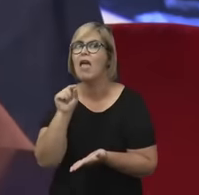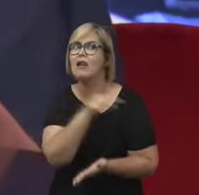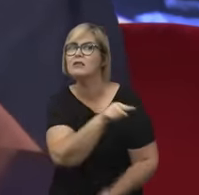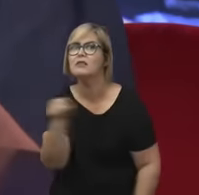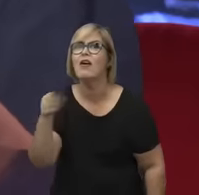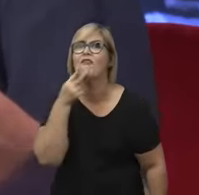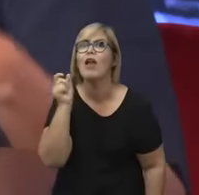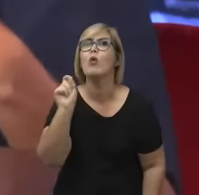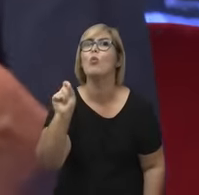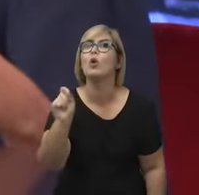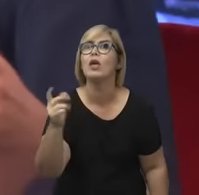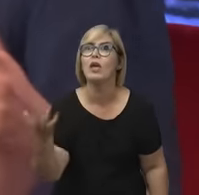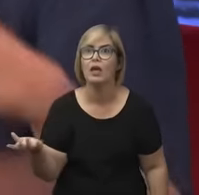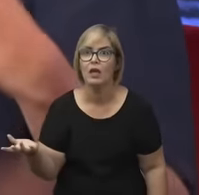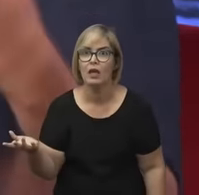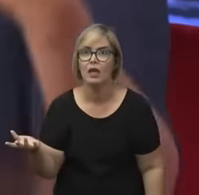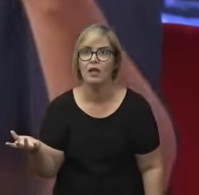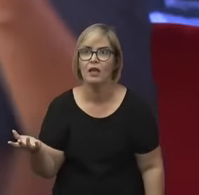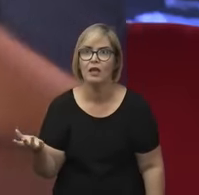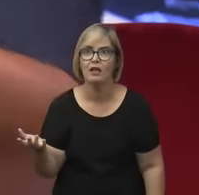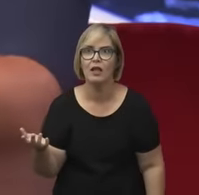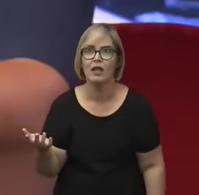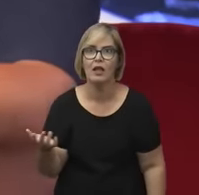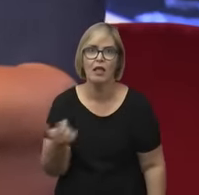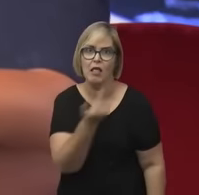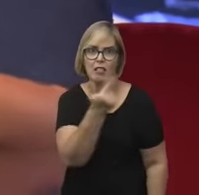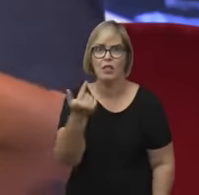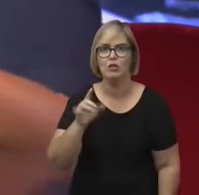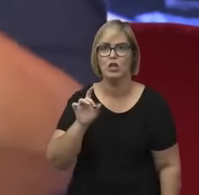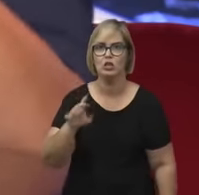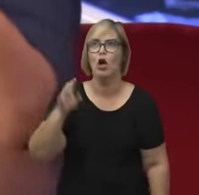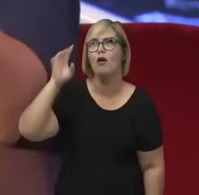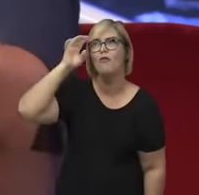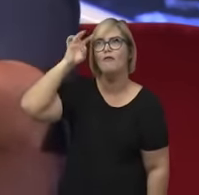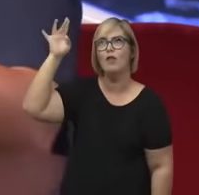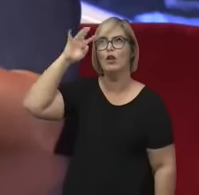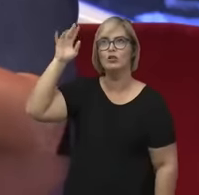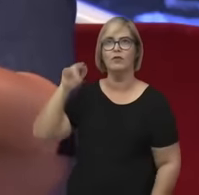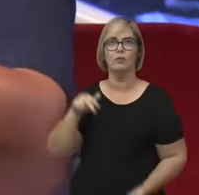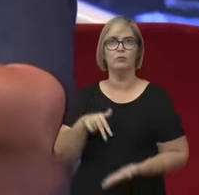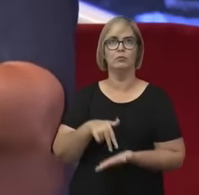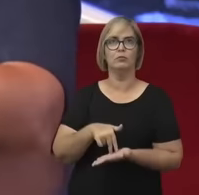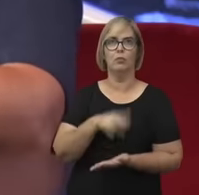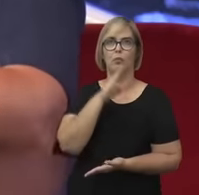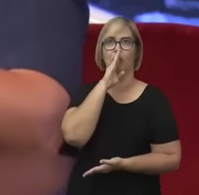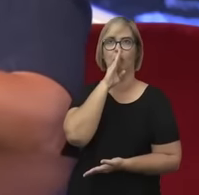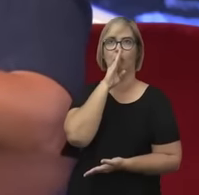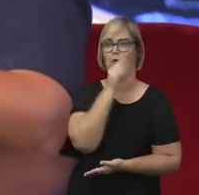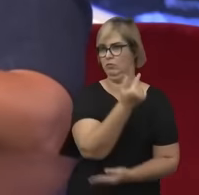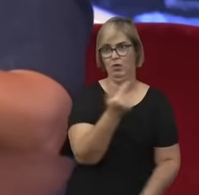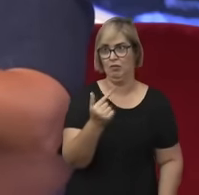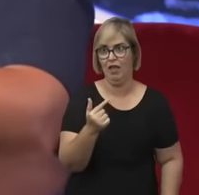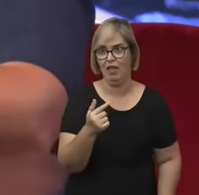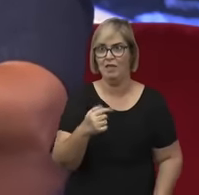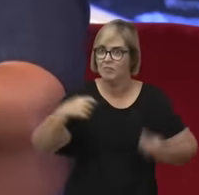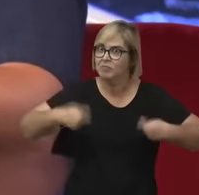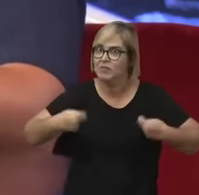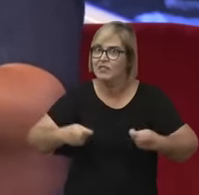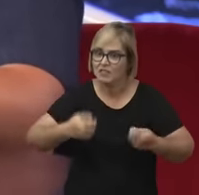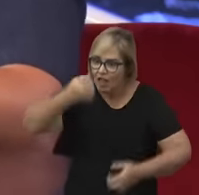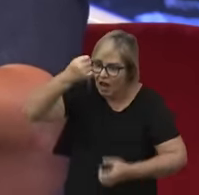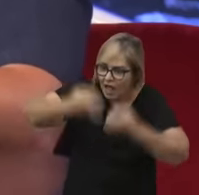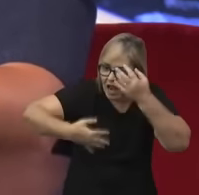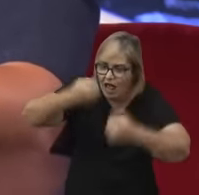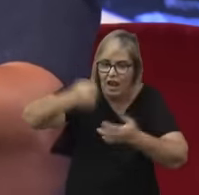filósofas. Você não faz filosofia só sendo, como aparece o filosófico nesses